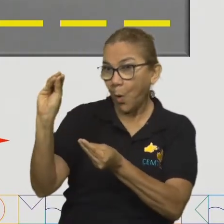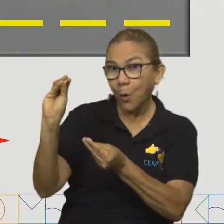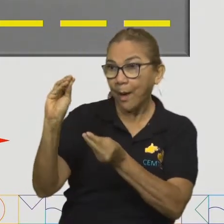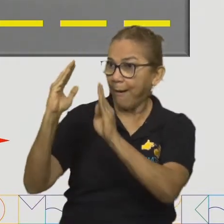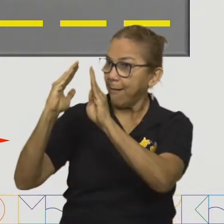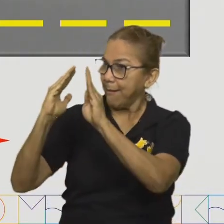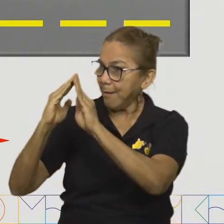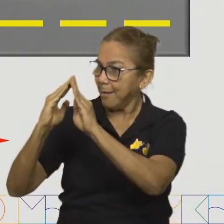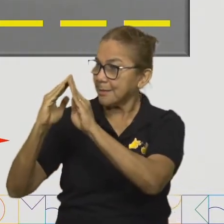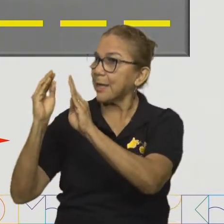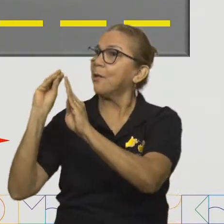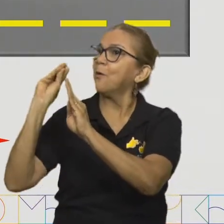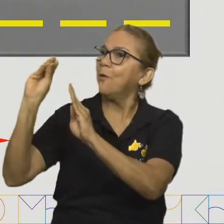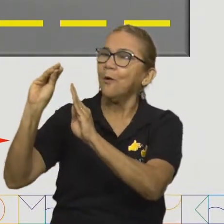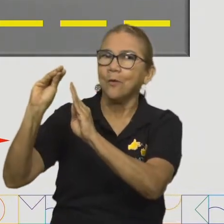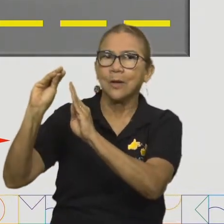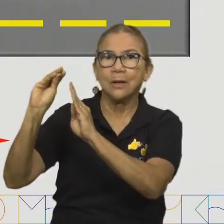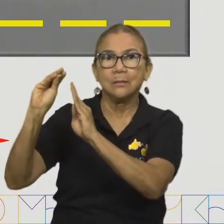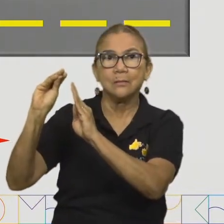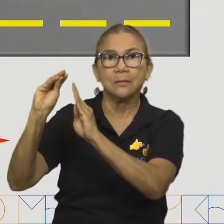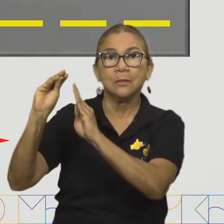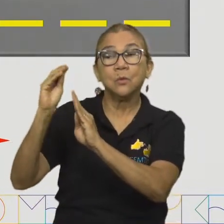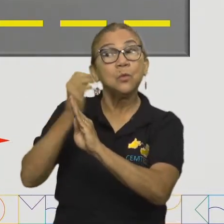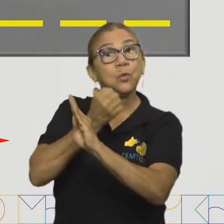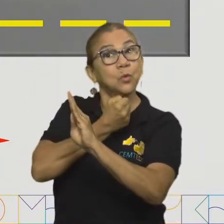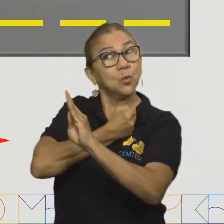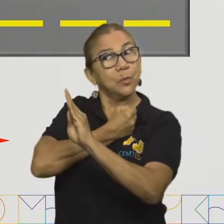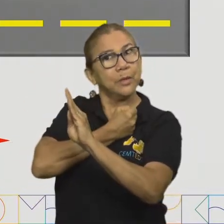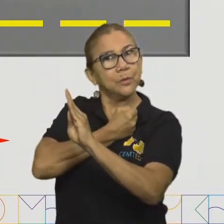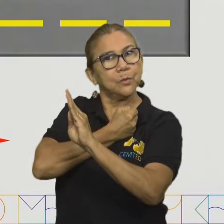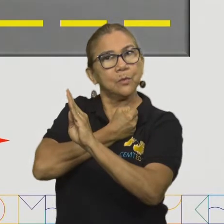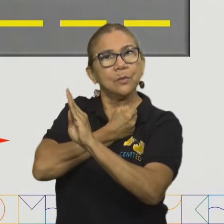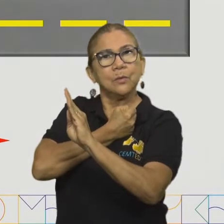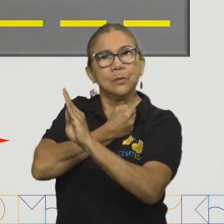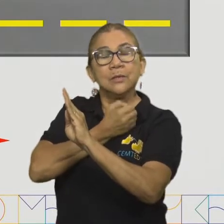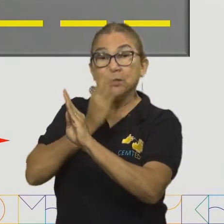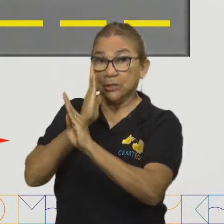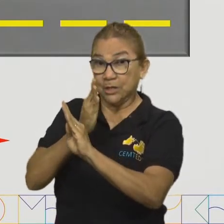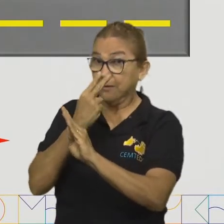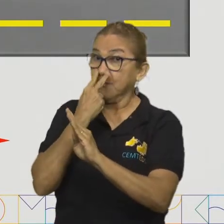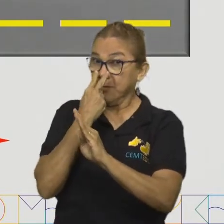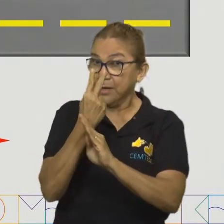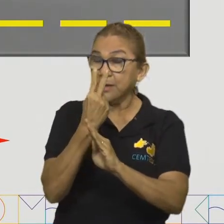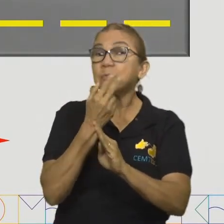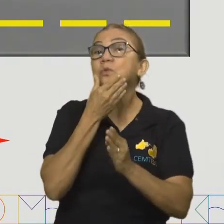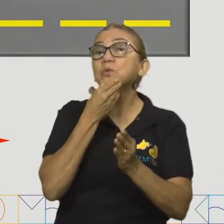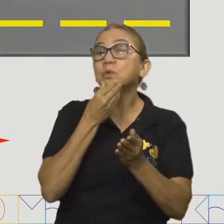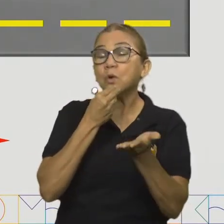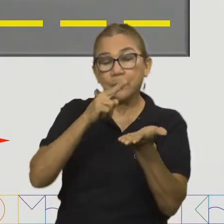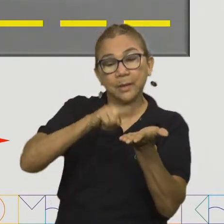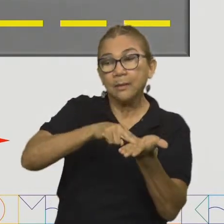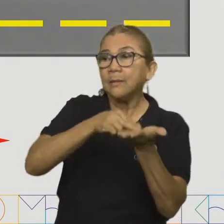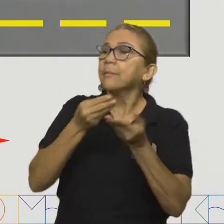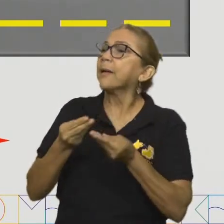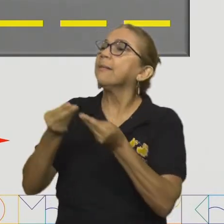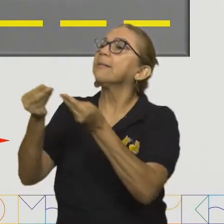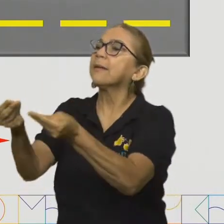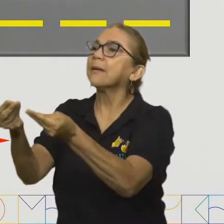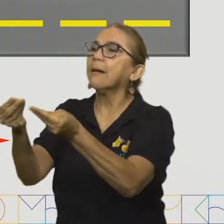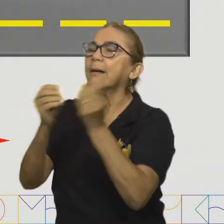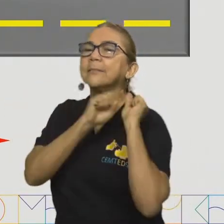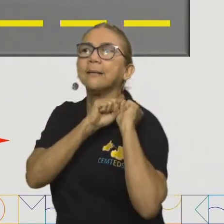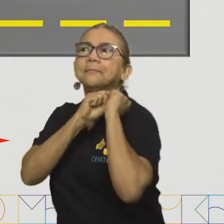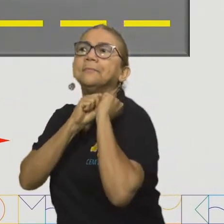receba um número, ela pode ser localizada. Olha só, nós estamos vendo aí o nosso entregador de encomendas,